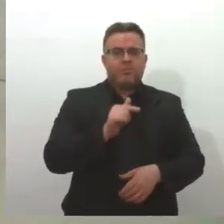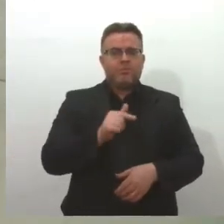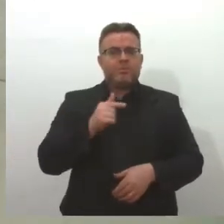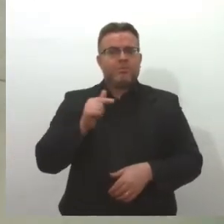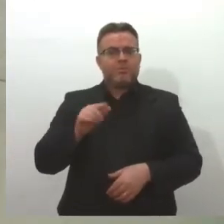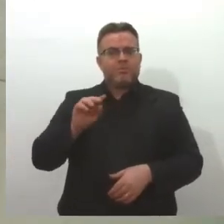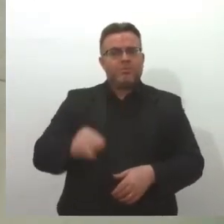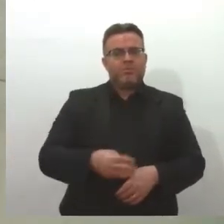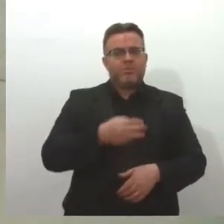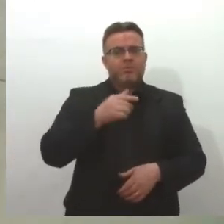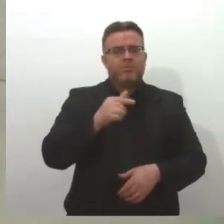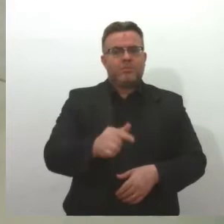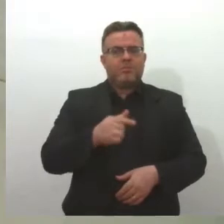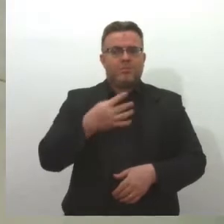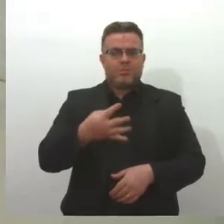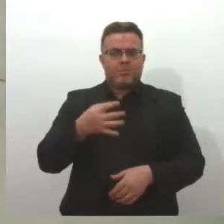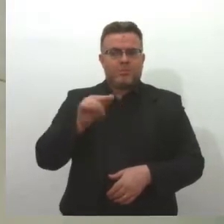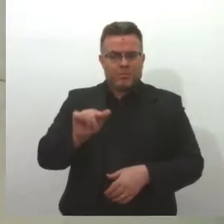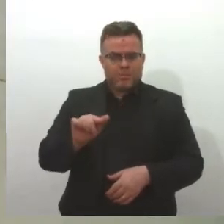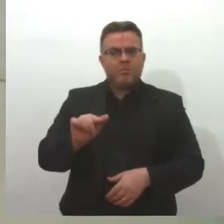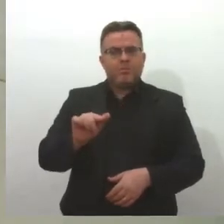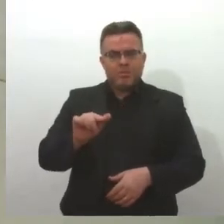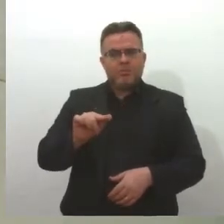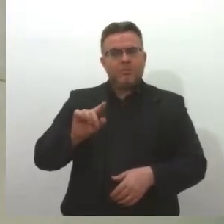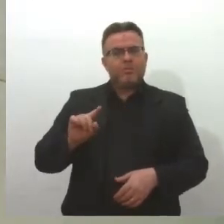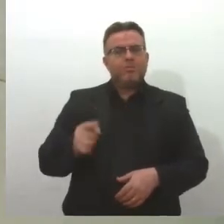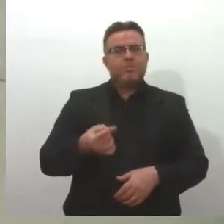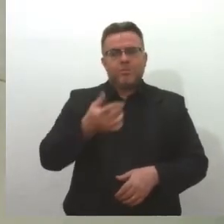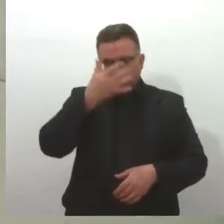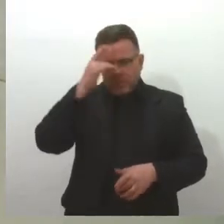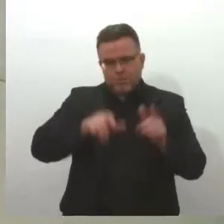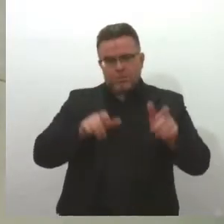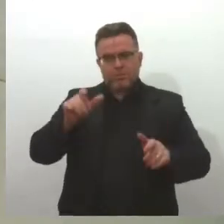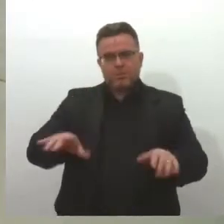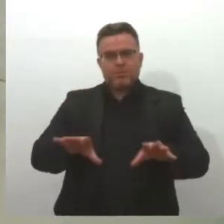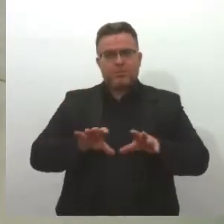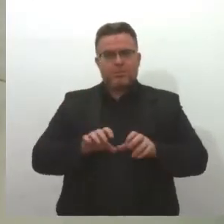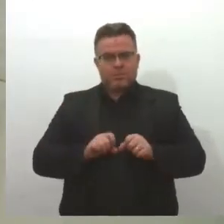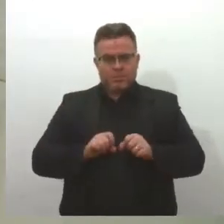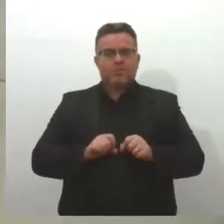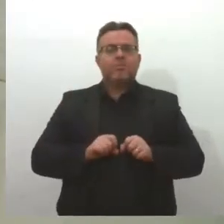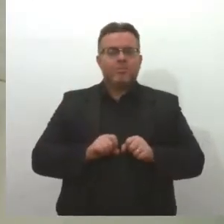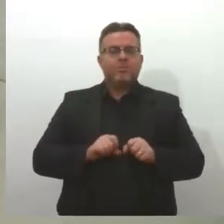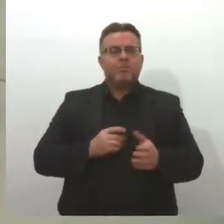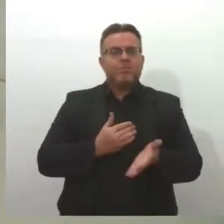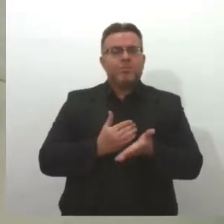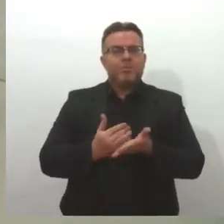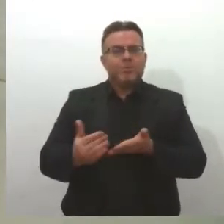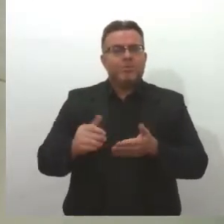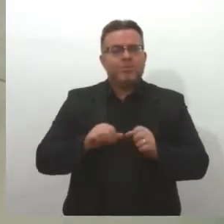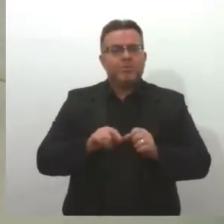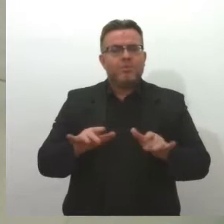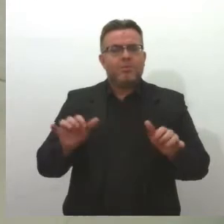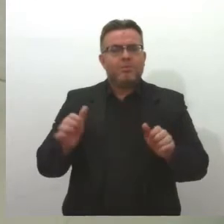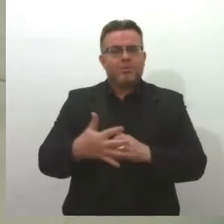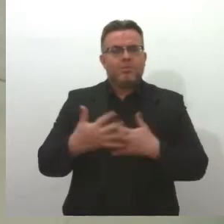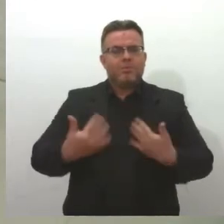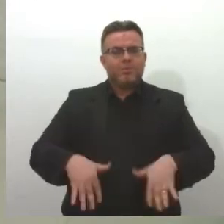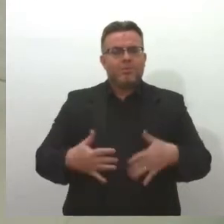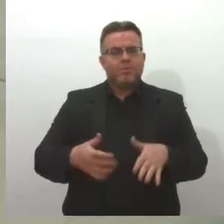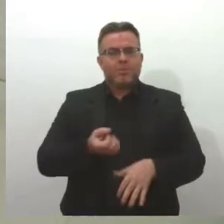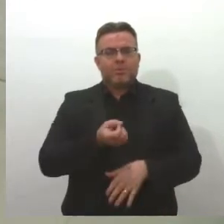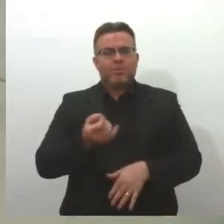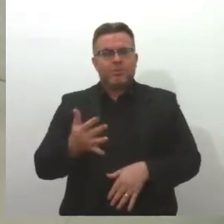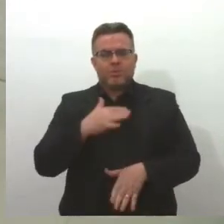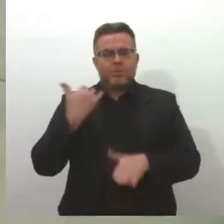.747, o número de pessoas infectadas, desde o início da pandemia. O número de óbitos permanece